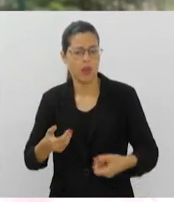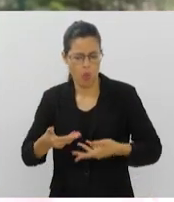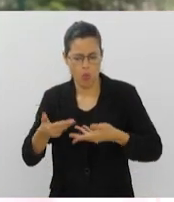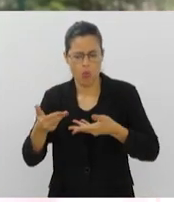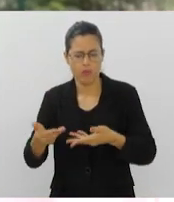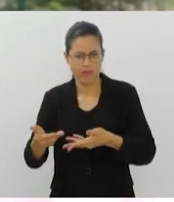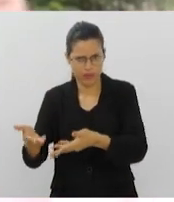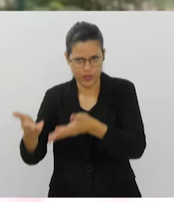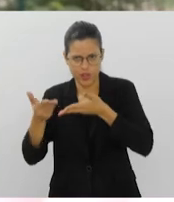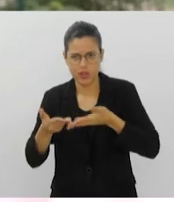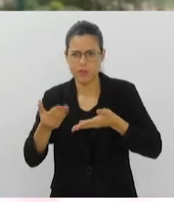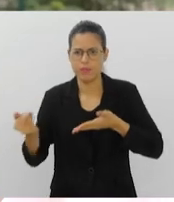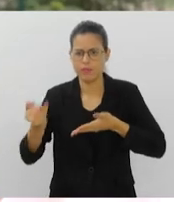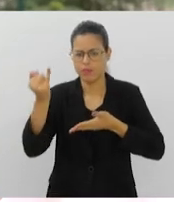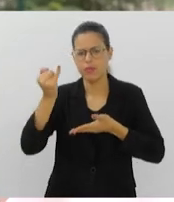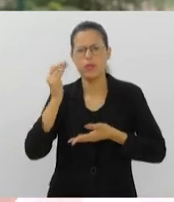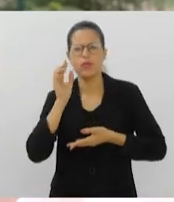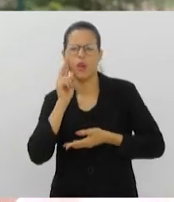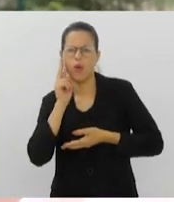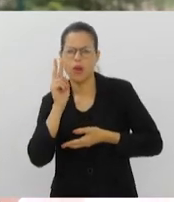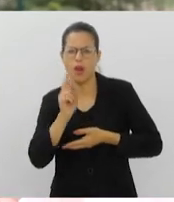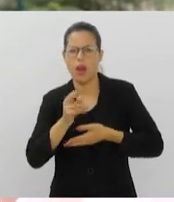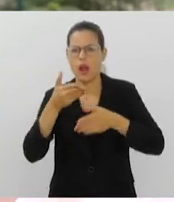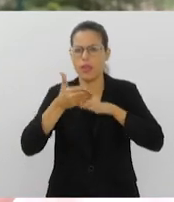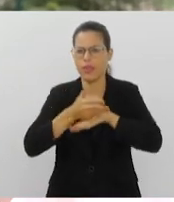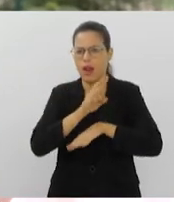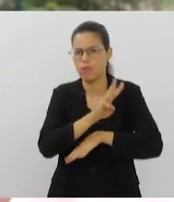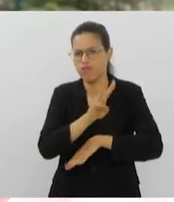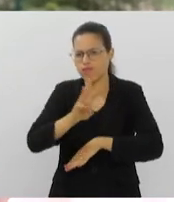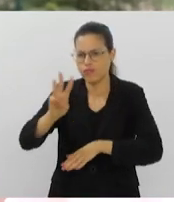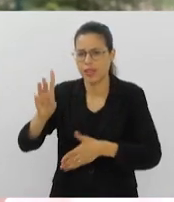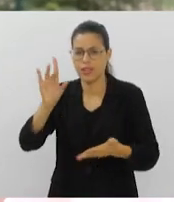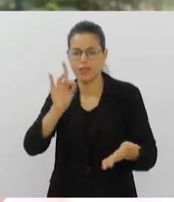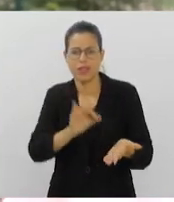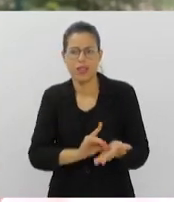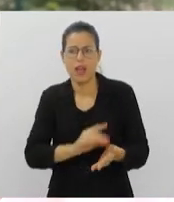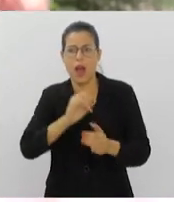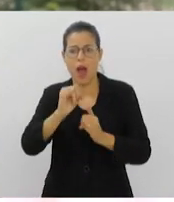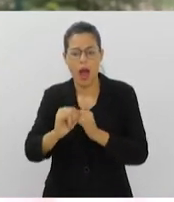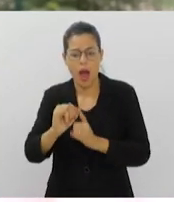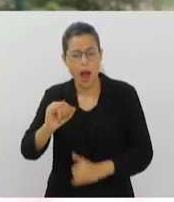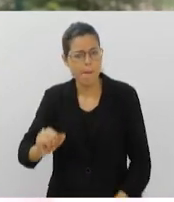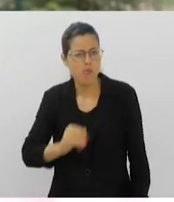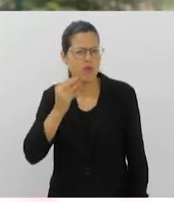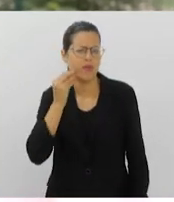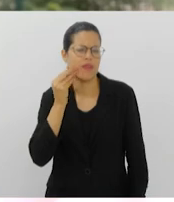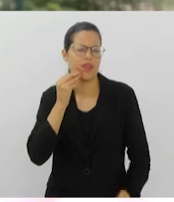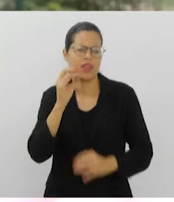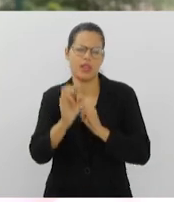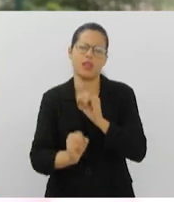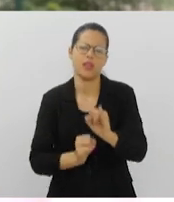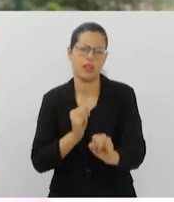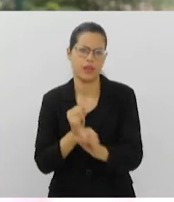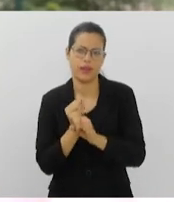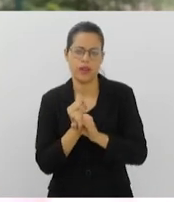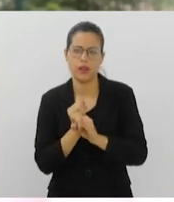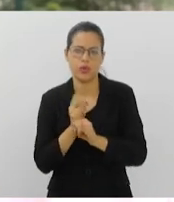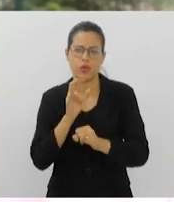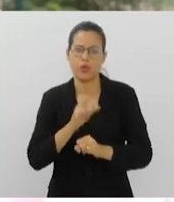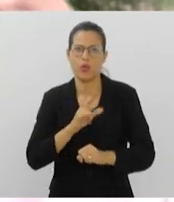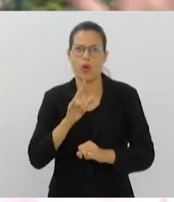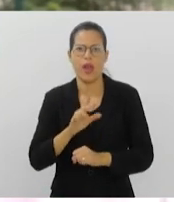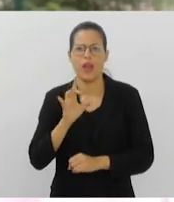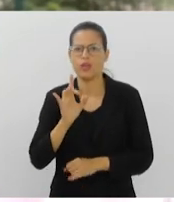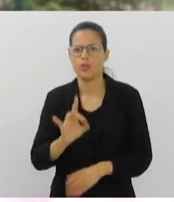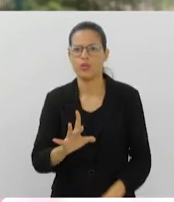vejam sites oficiais, aproveitem a internet, não só para essa